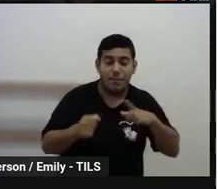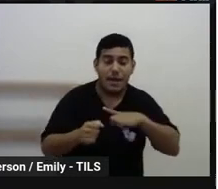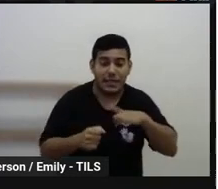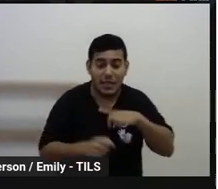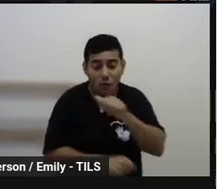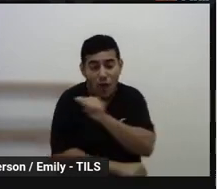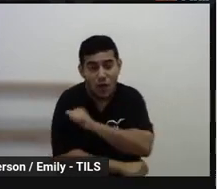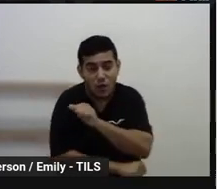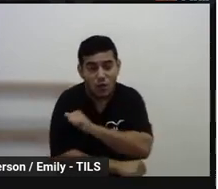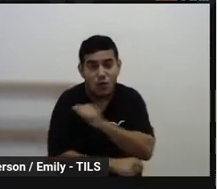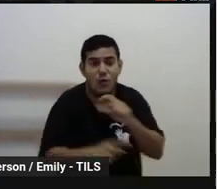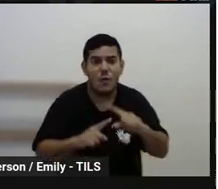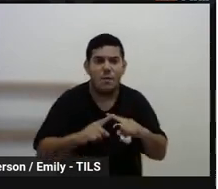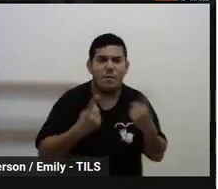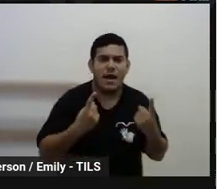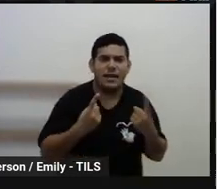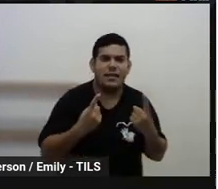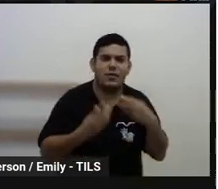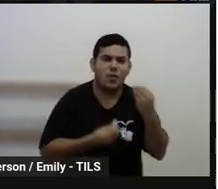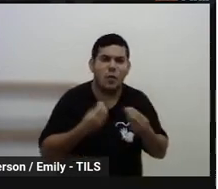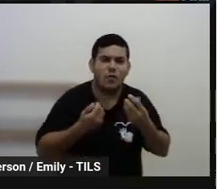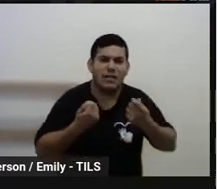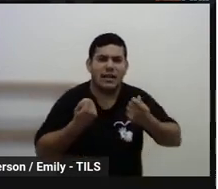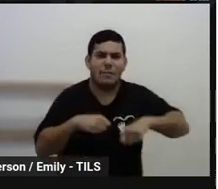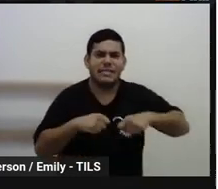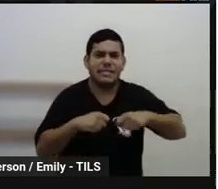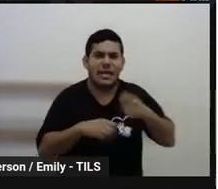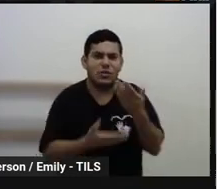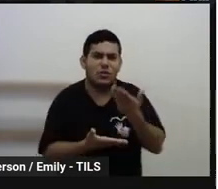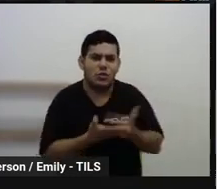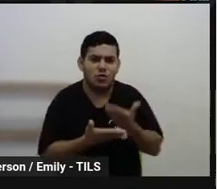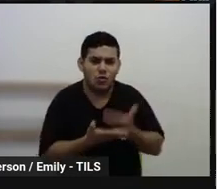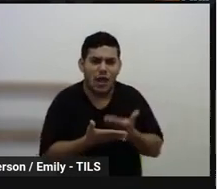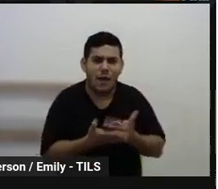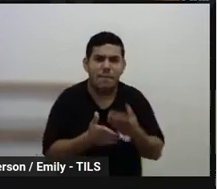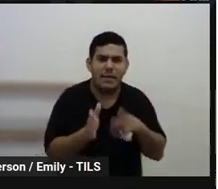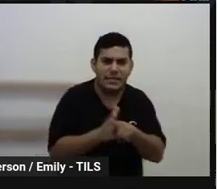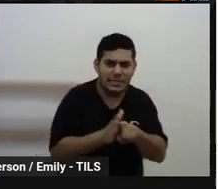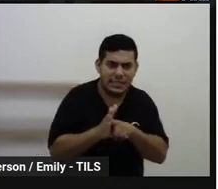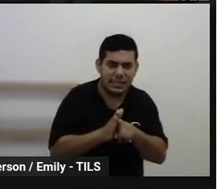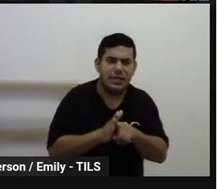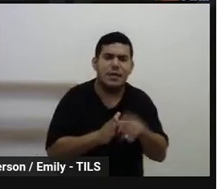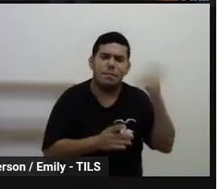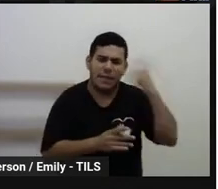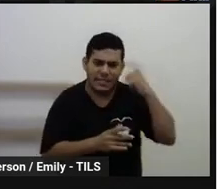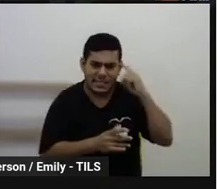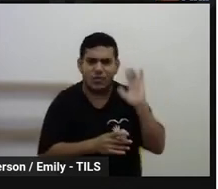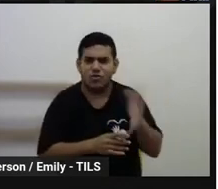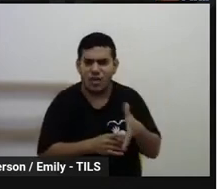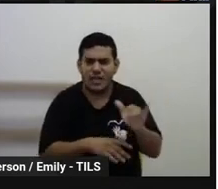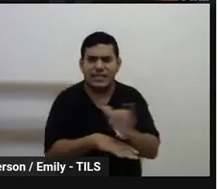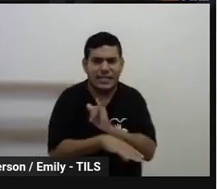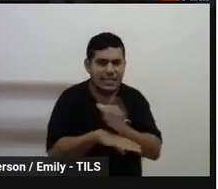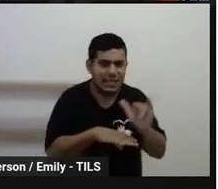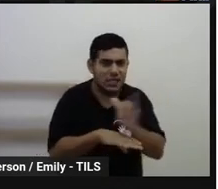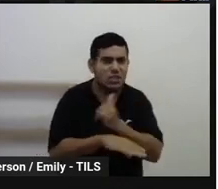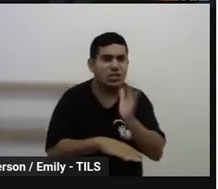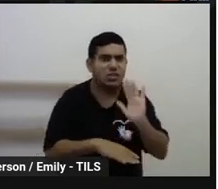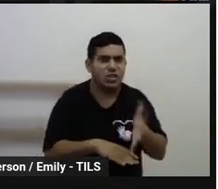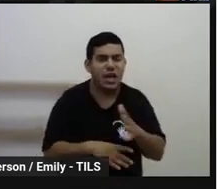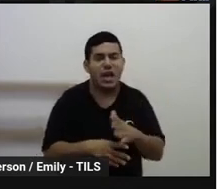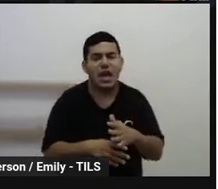na escola, mas quando iremos ser capacitados para recebê-los? Isso é algo também que a gente tem pensado, né, tem dialogado